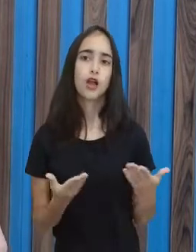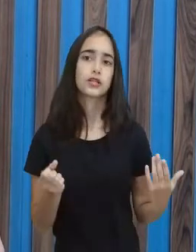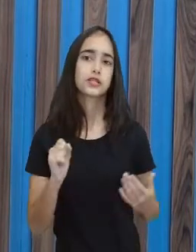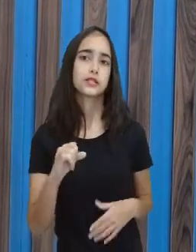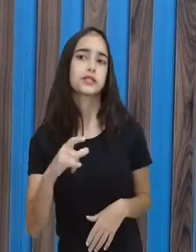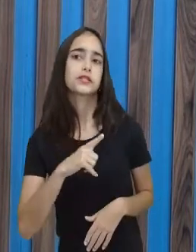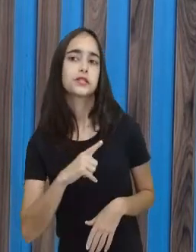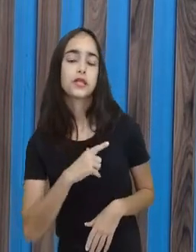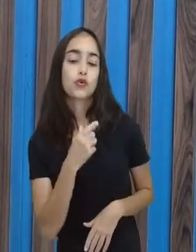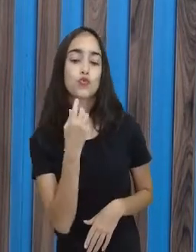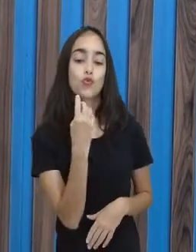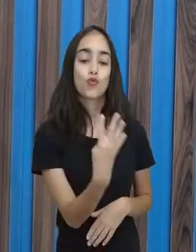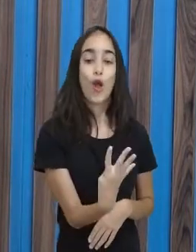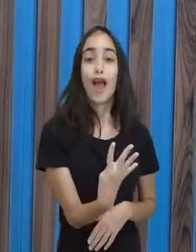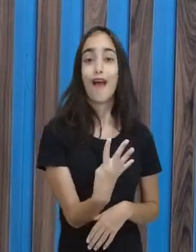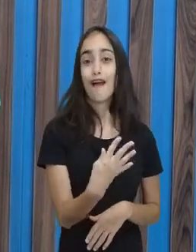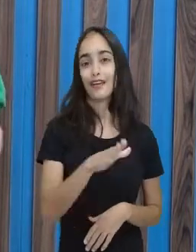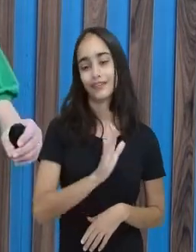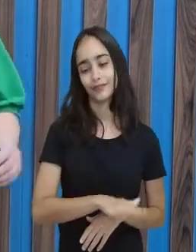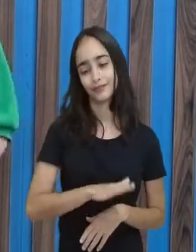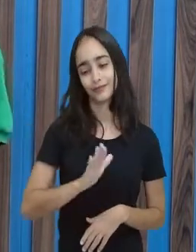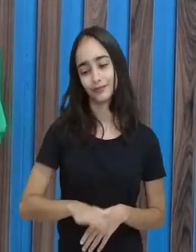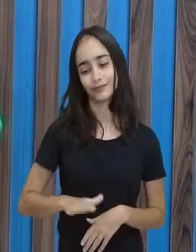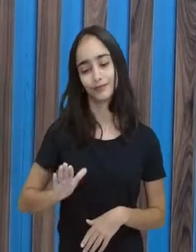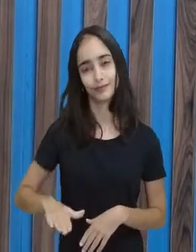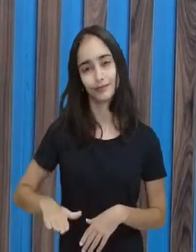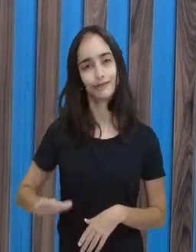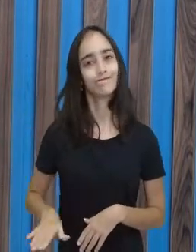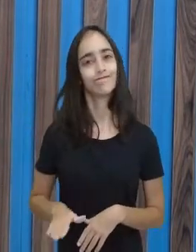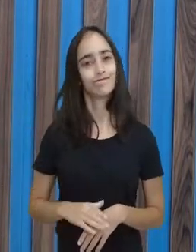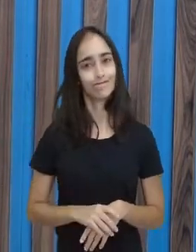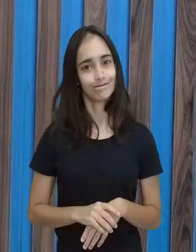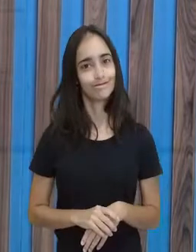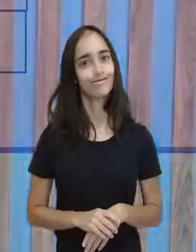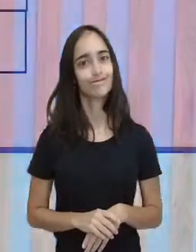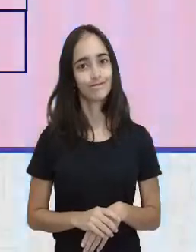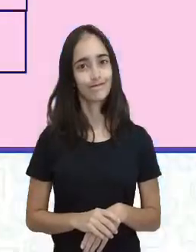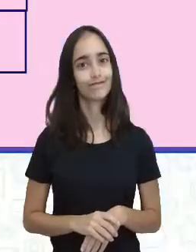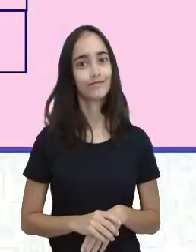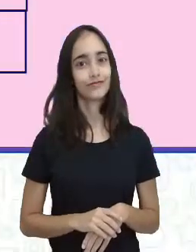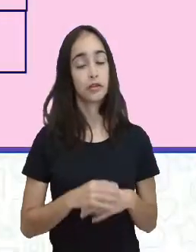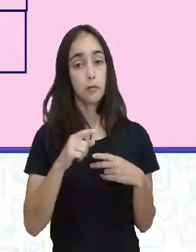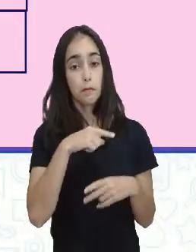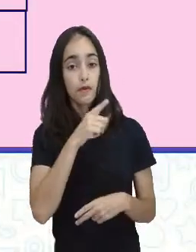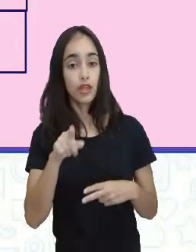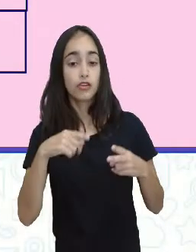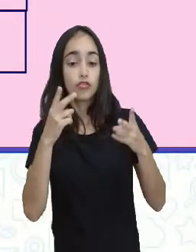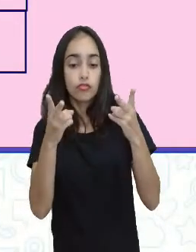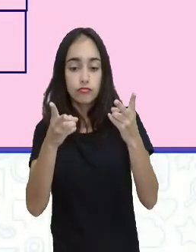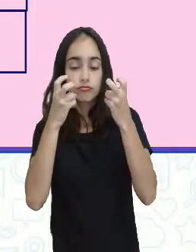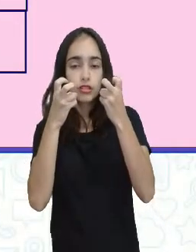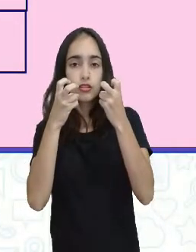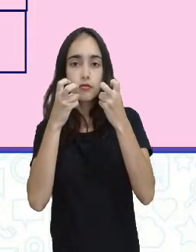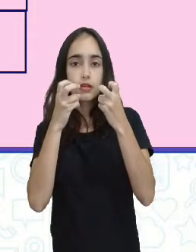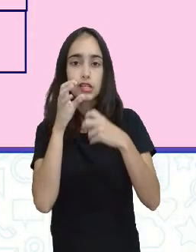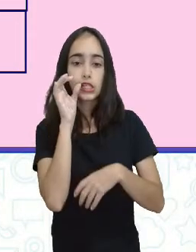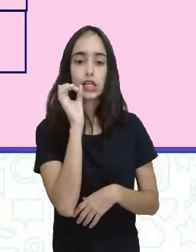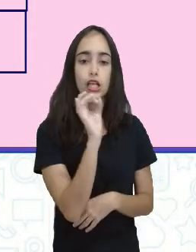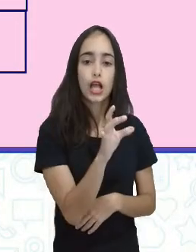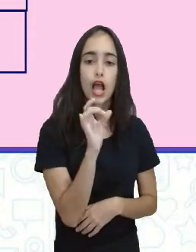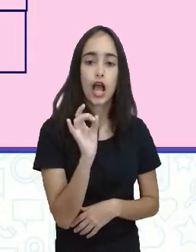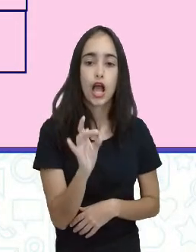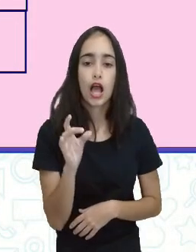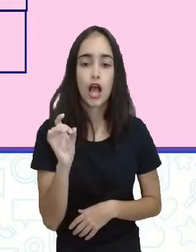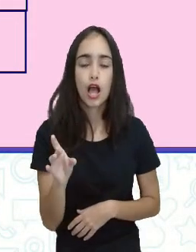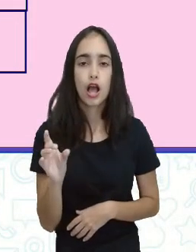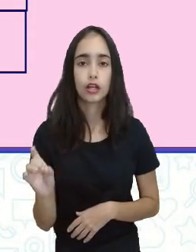quatro crianças? Dá um zoom aí, que eles vão perceber que cada uma